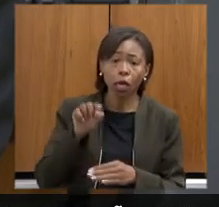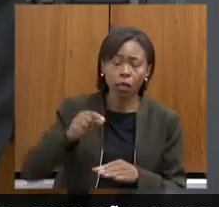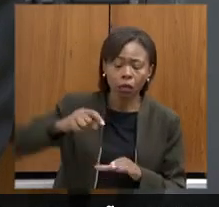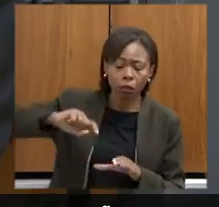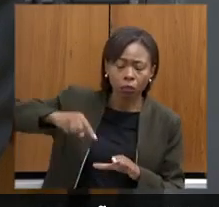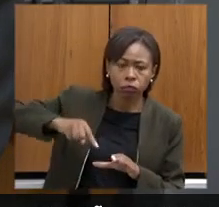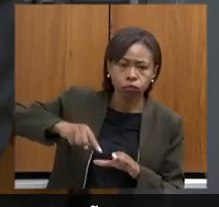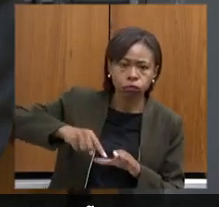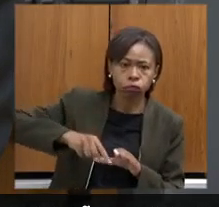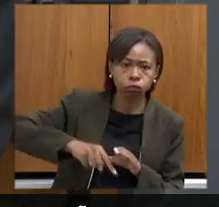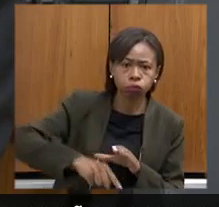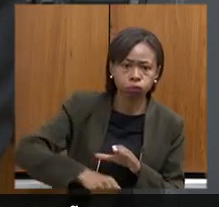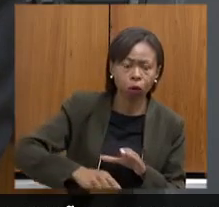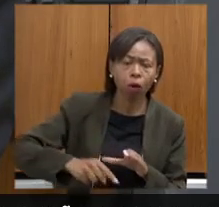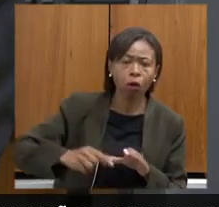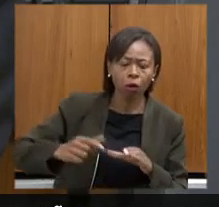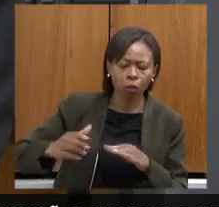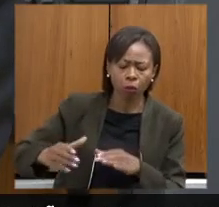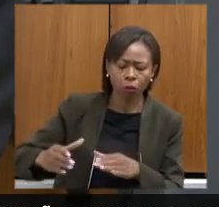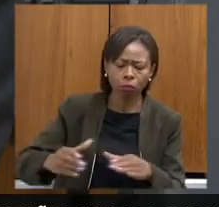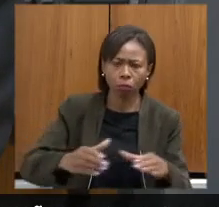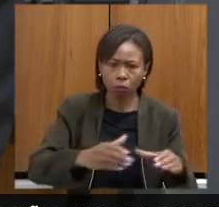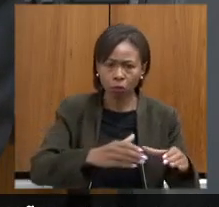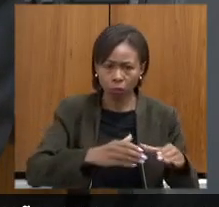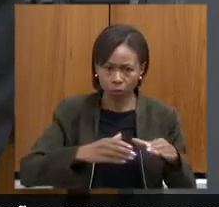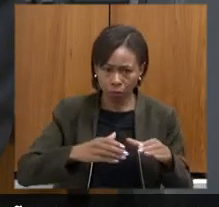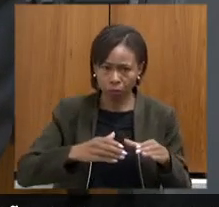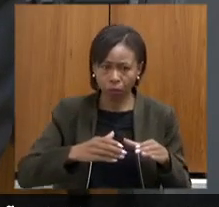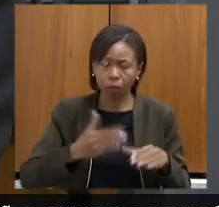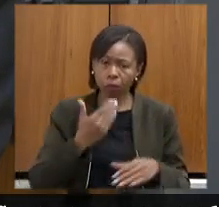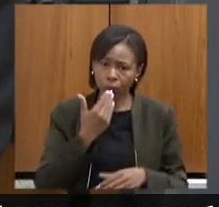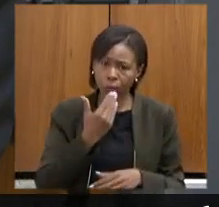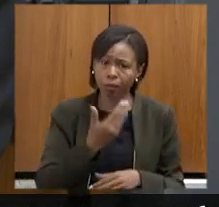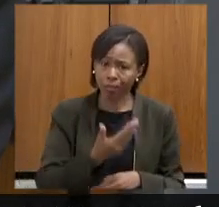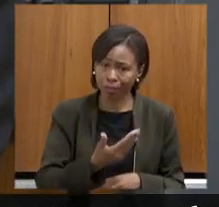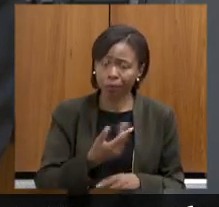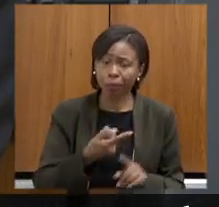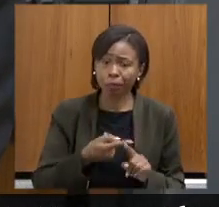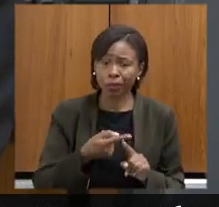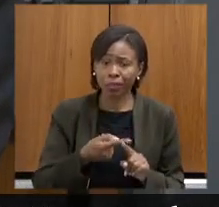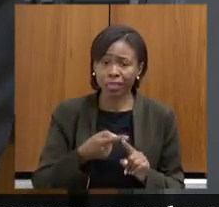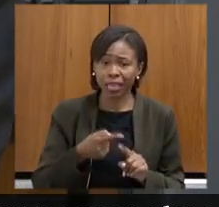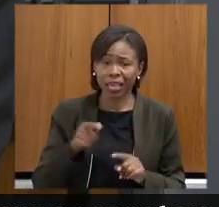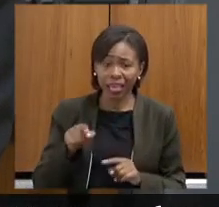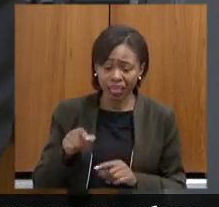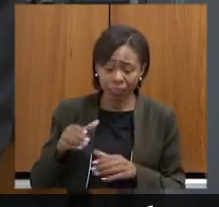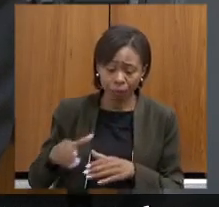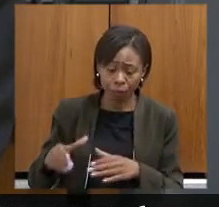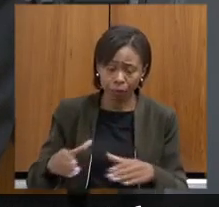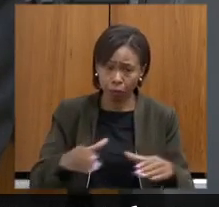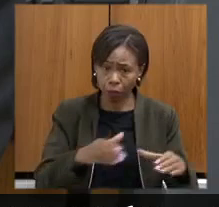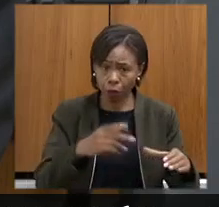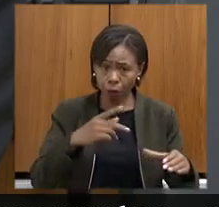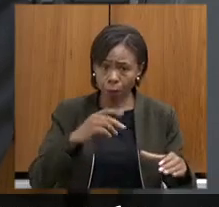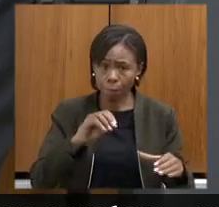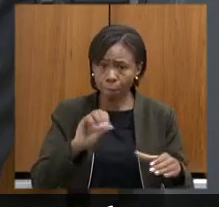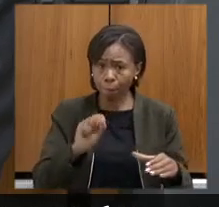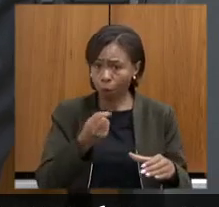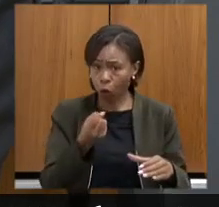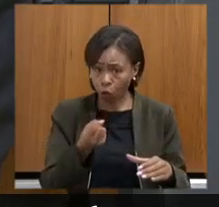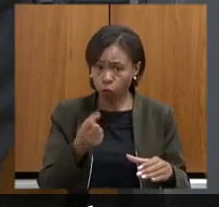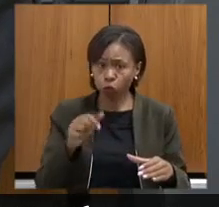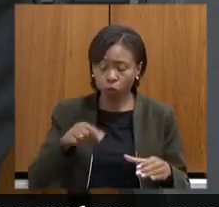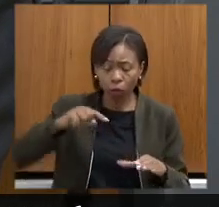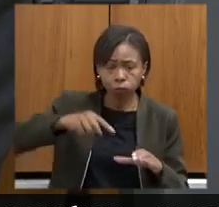e aí a gente pede também para inovar que os poços artesianos e os desalienadores possam estar acoplados à